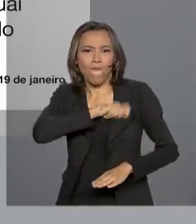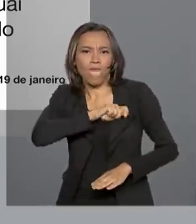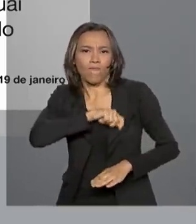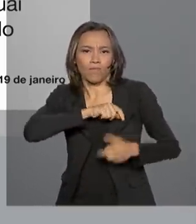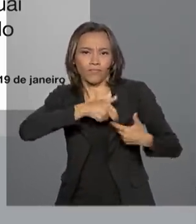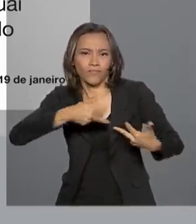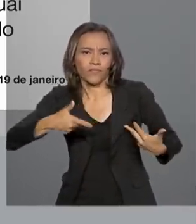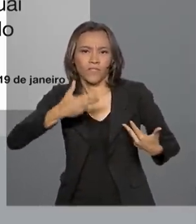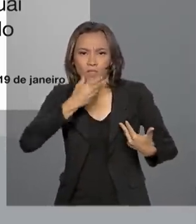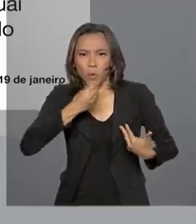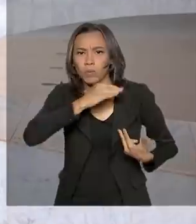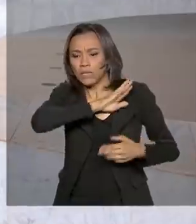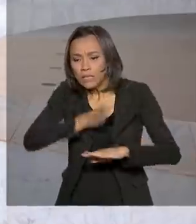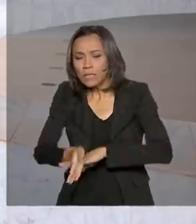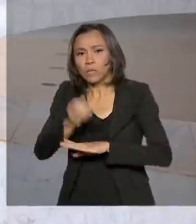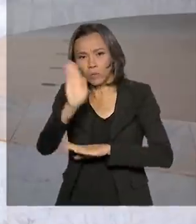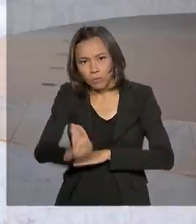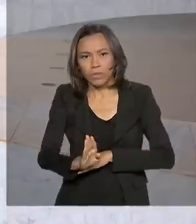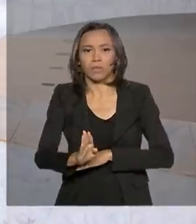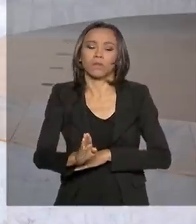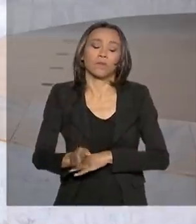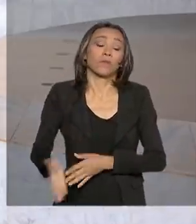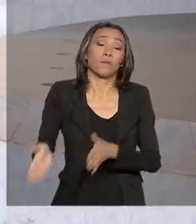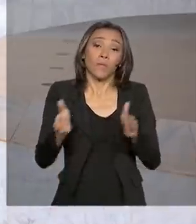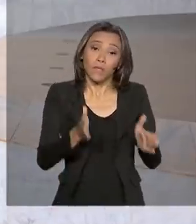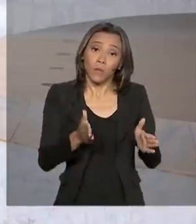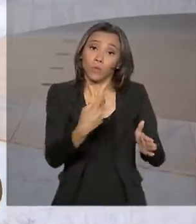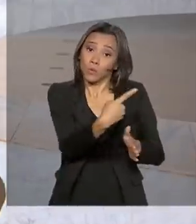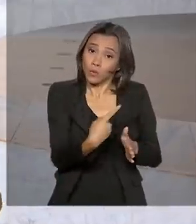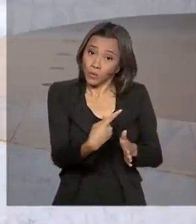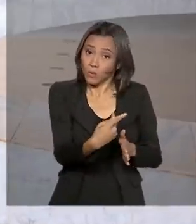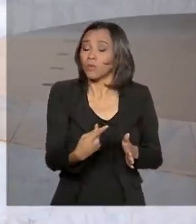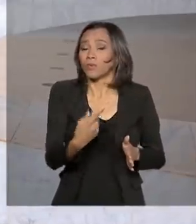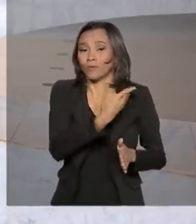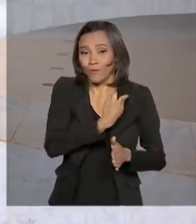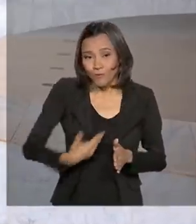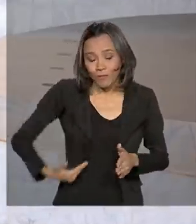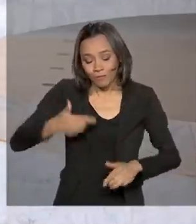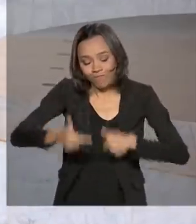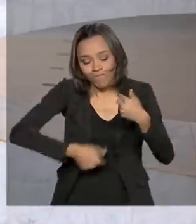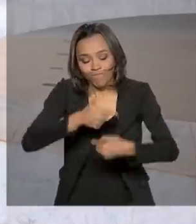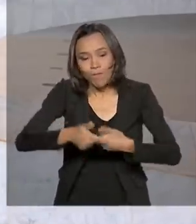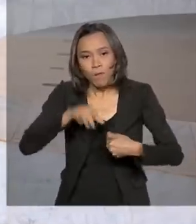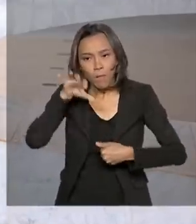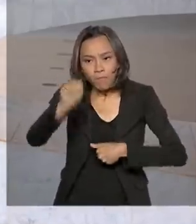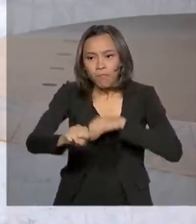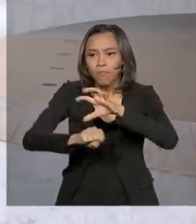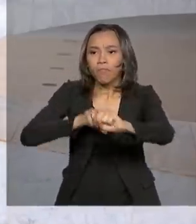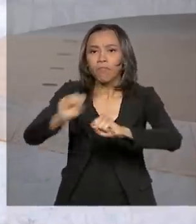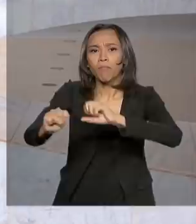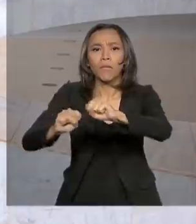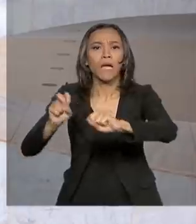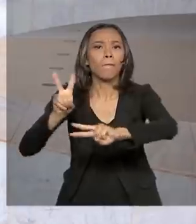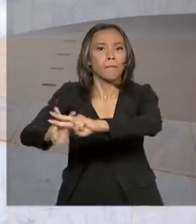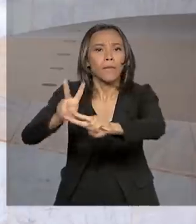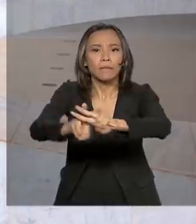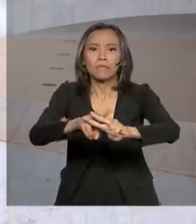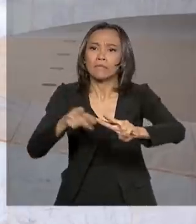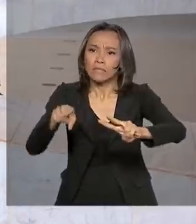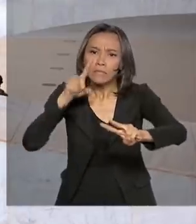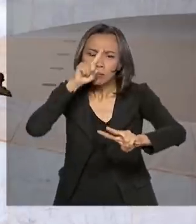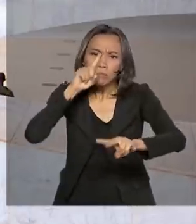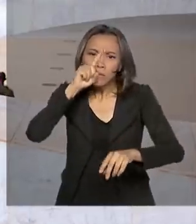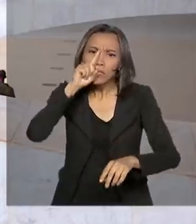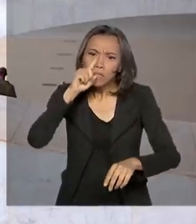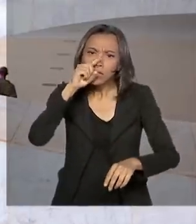200 homens. Então, a luta agora dos governos é para justamente recapturar esses presos que são considerados altamente